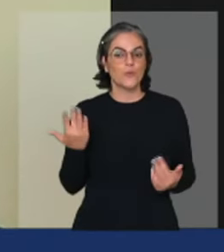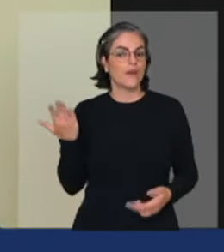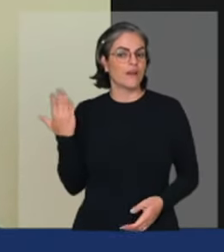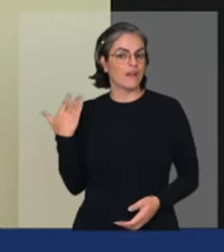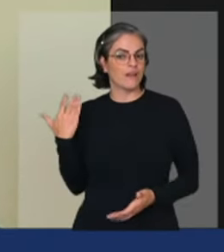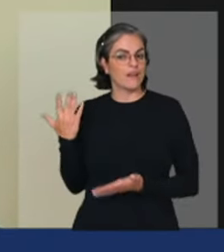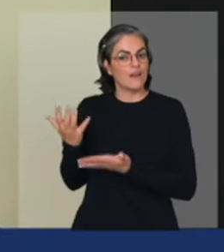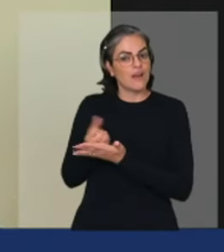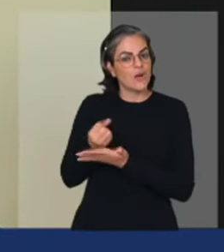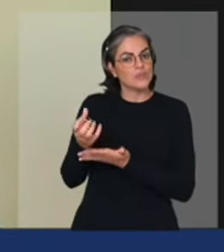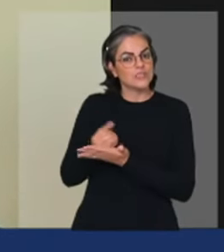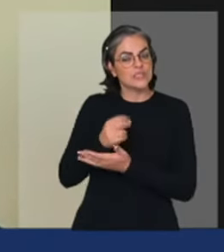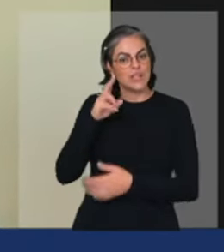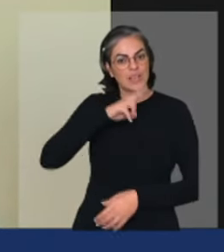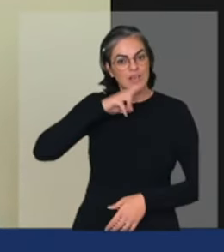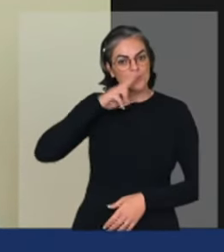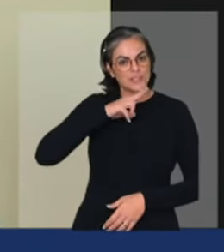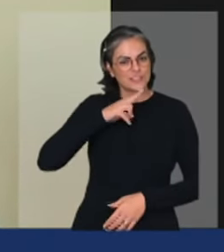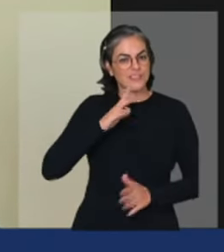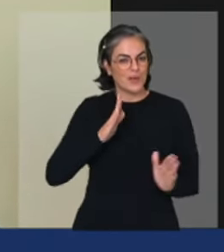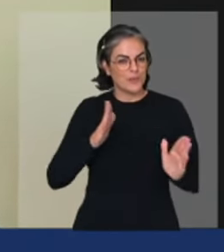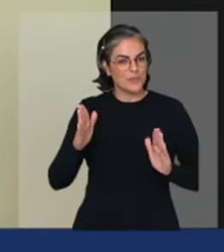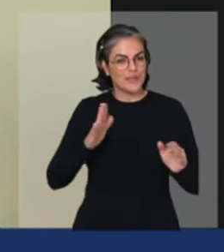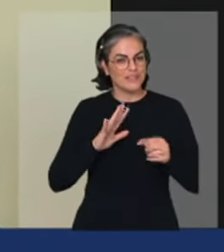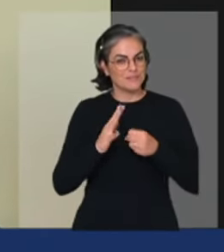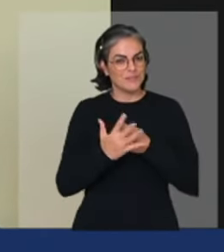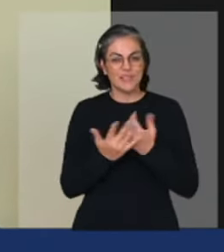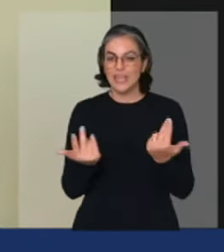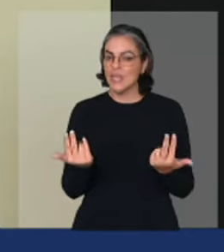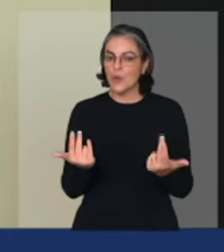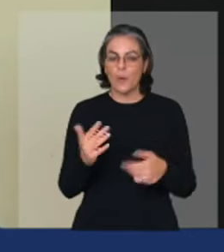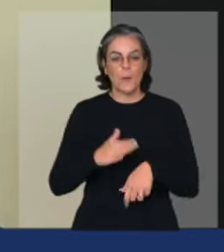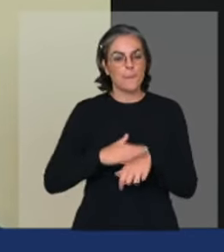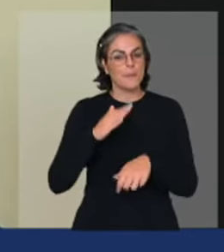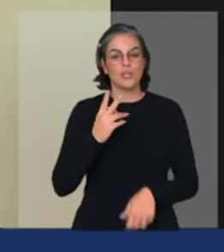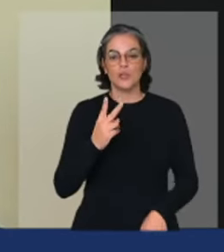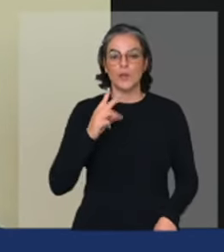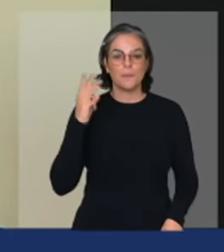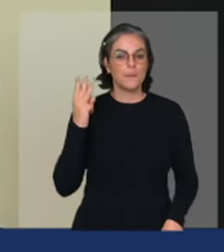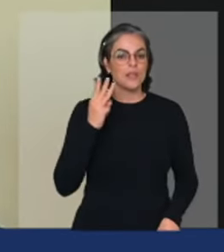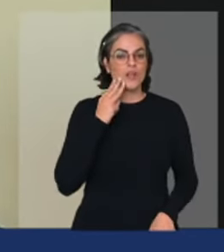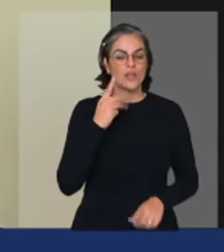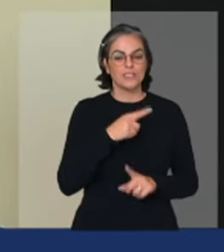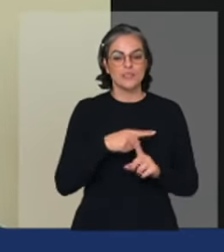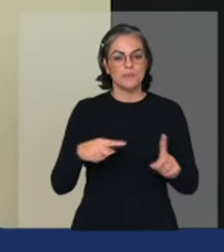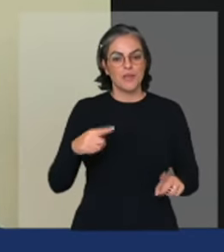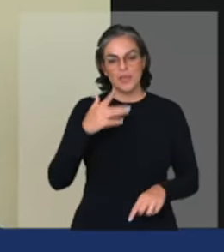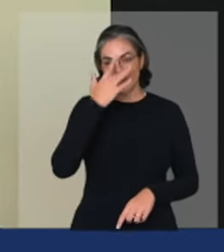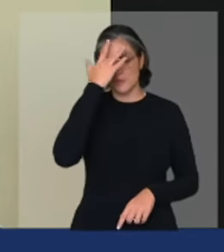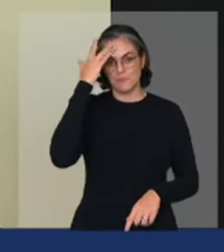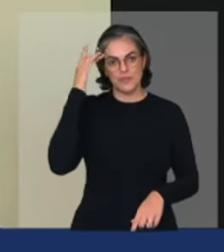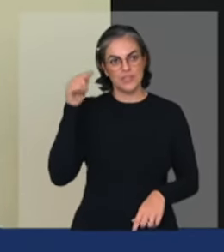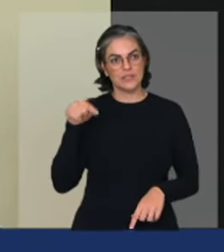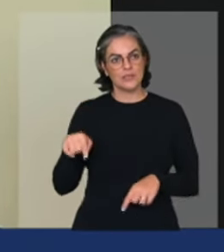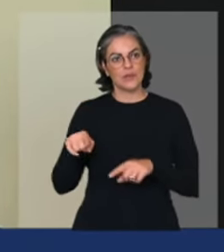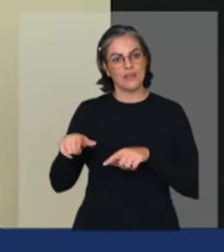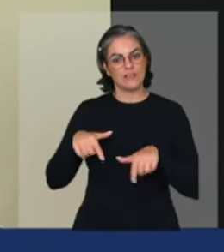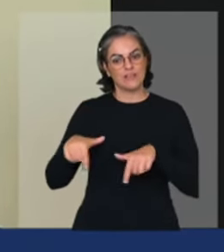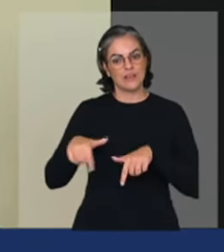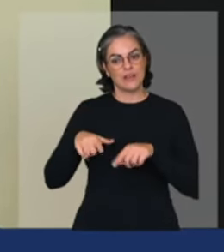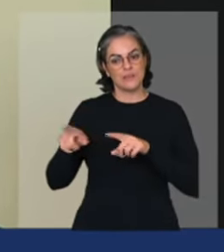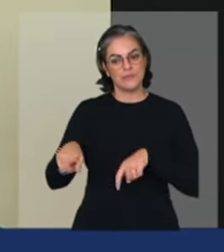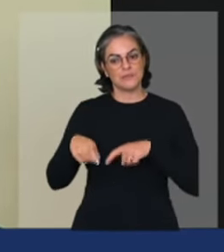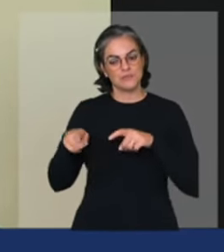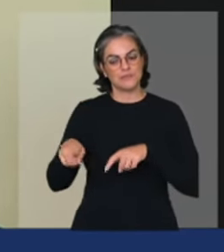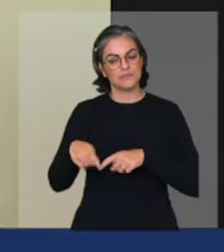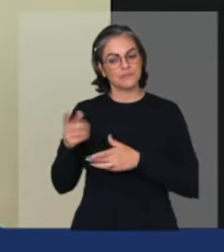sombrio de pandemia onde mais de dois milhões e meio de agricultores e trabalhadores receberam o auxílio emergencial